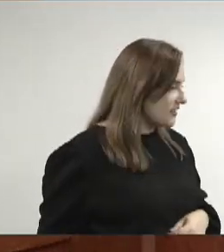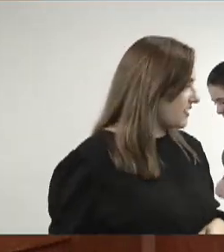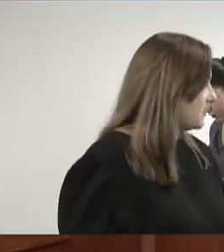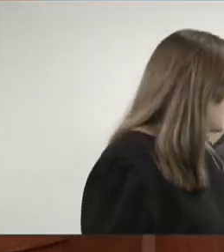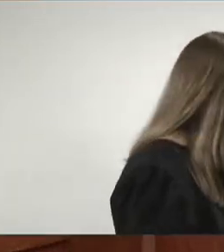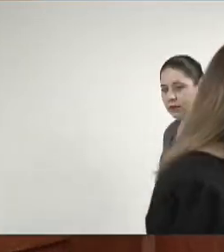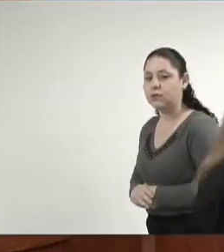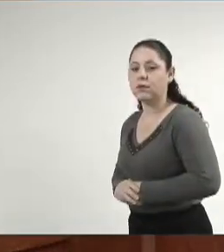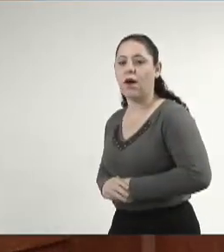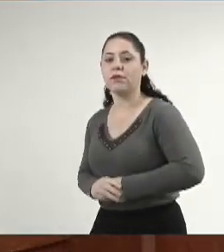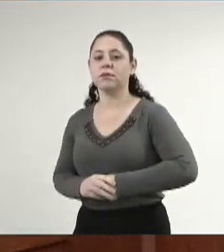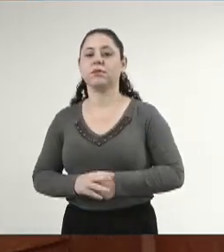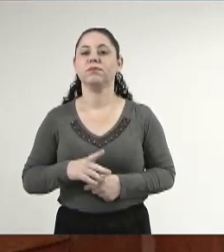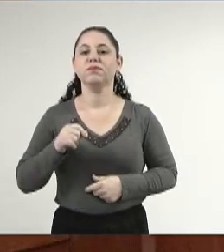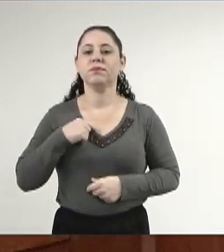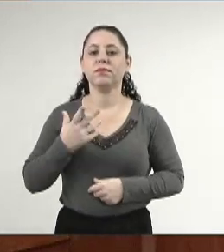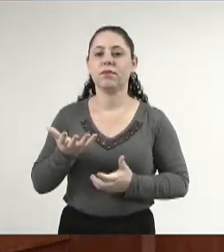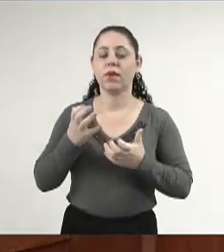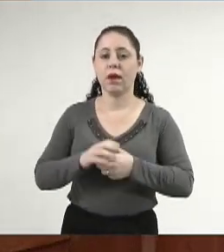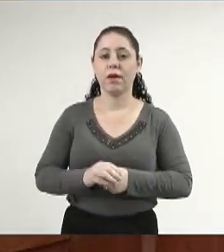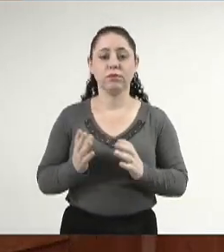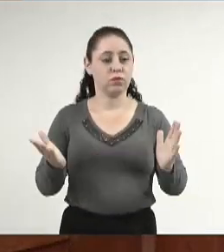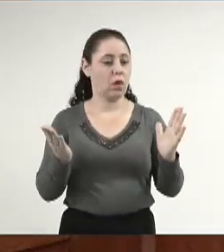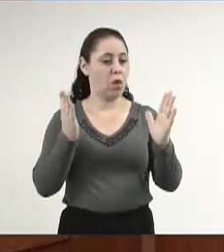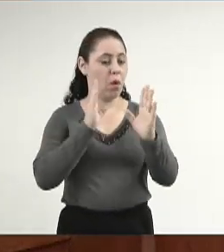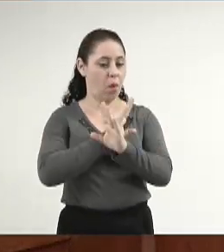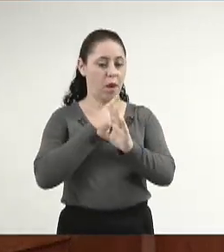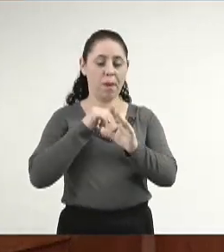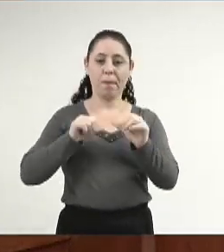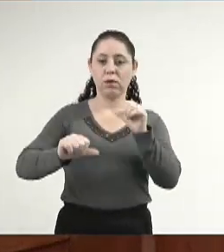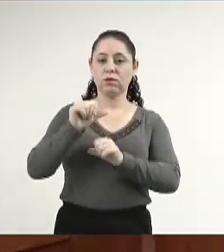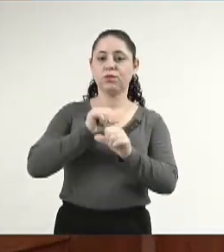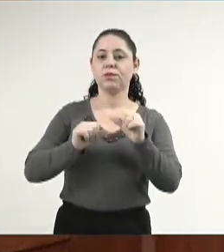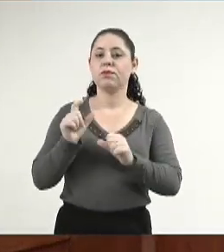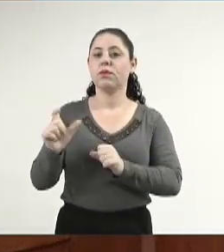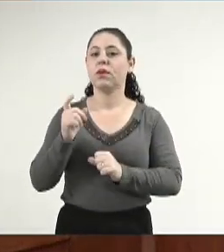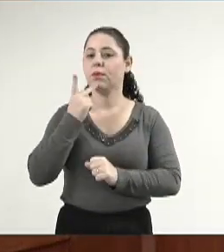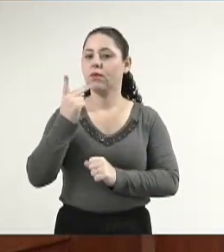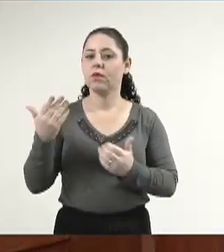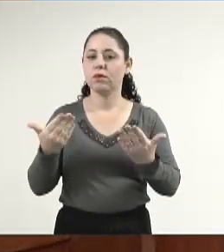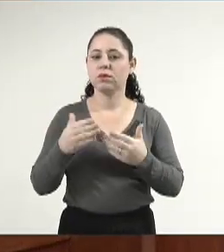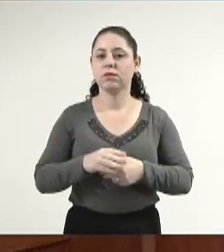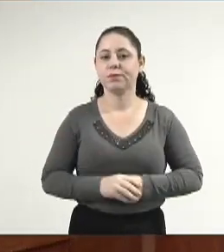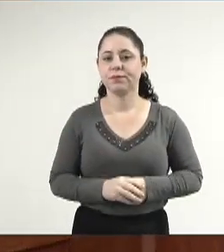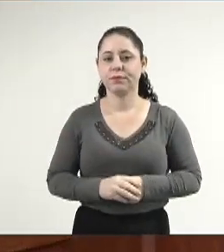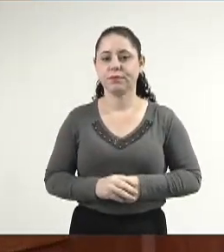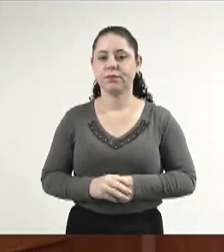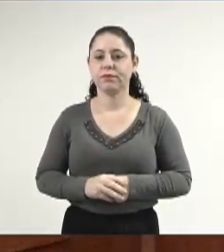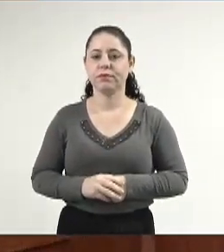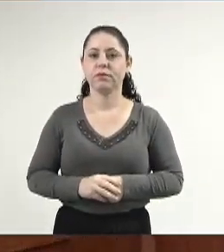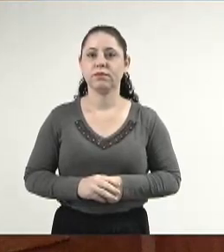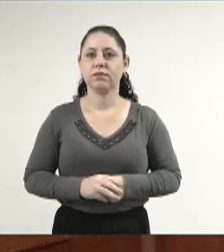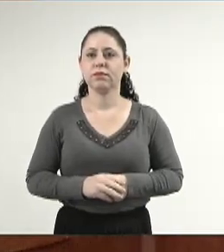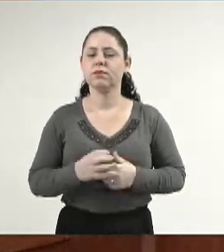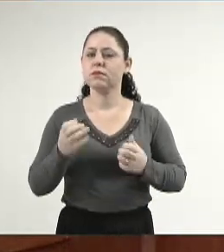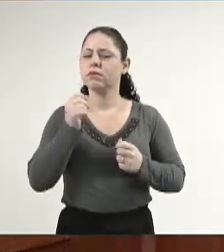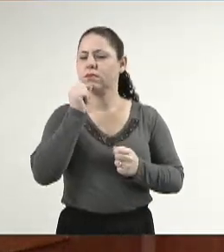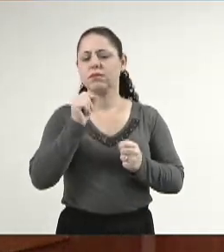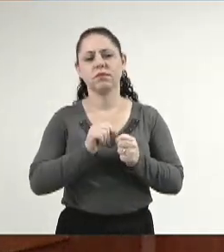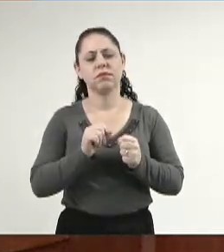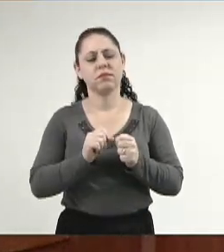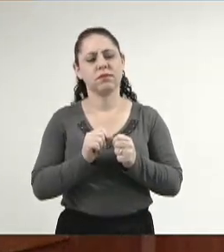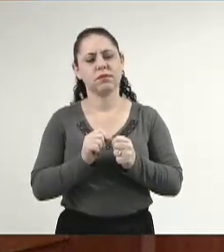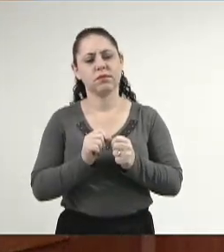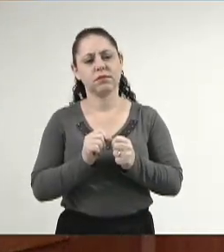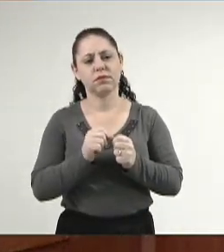aqui o nosso colega Roberto, que inverteu o seu tempo para que eu pudesse falar aqui hoje. Quero aqui fazer um registro